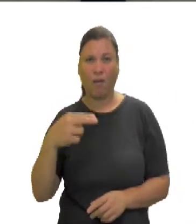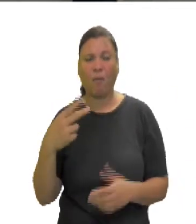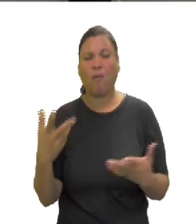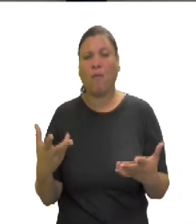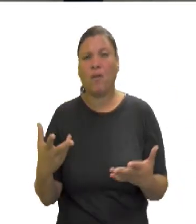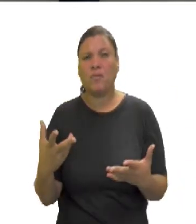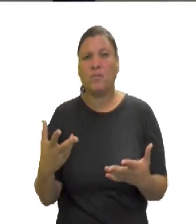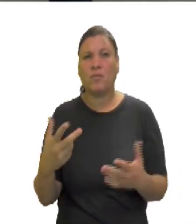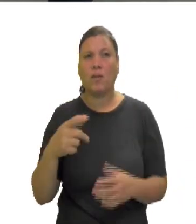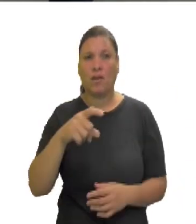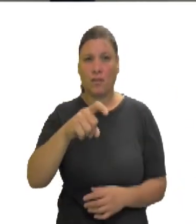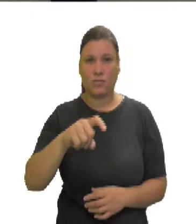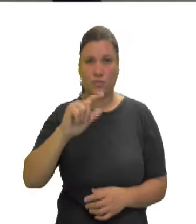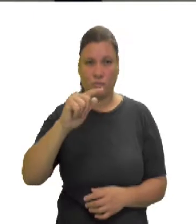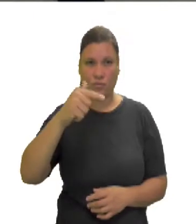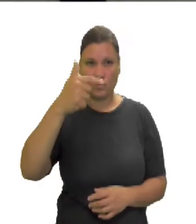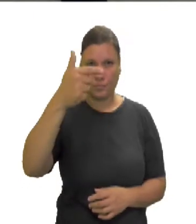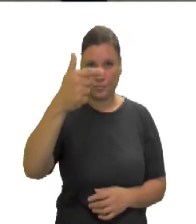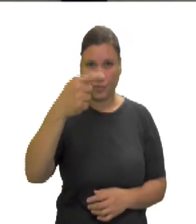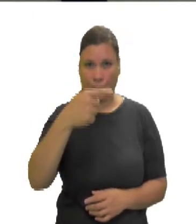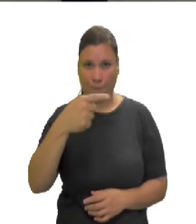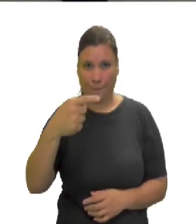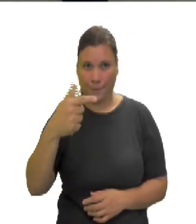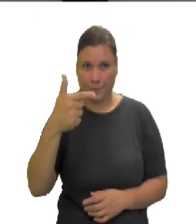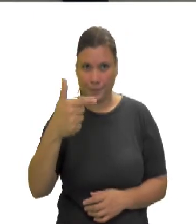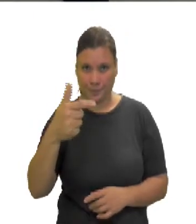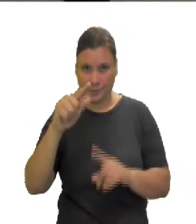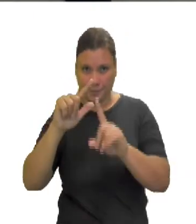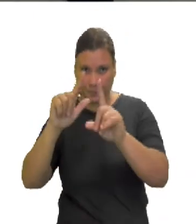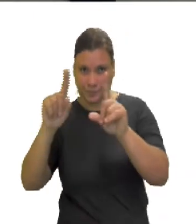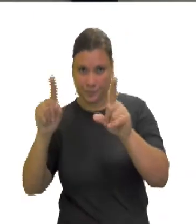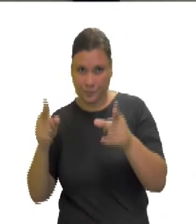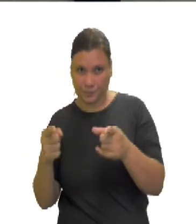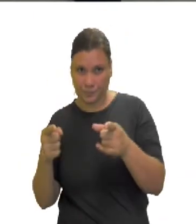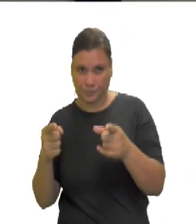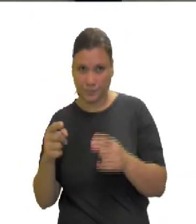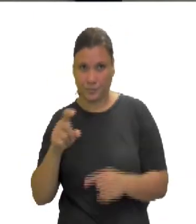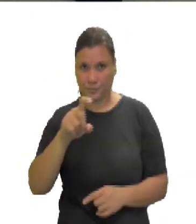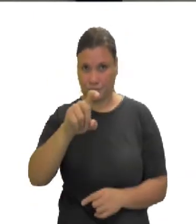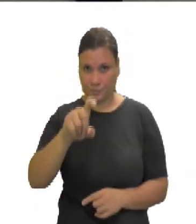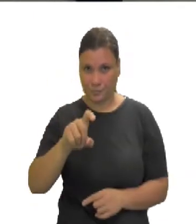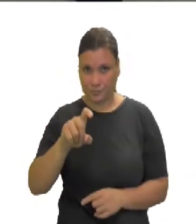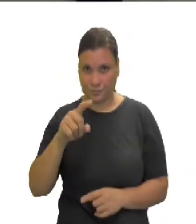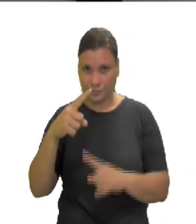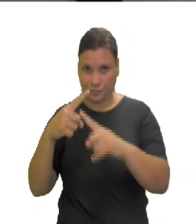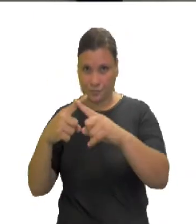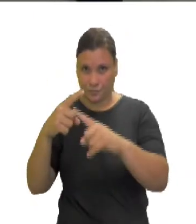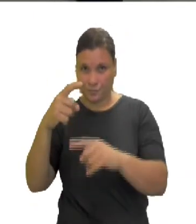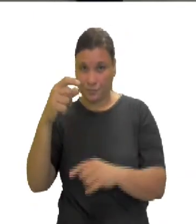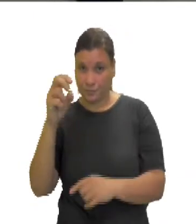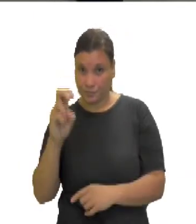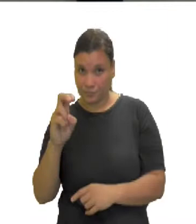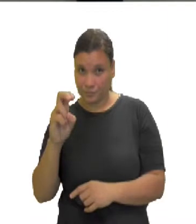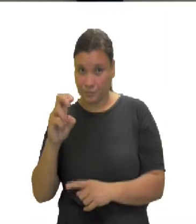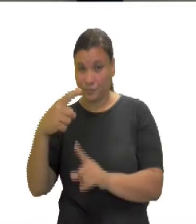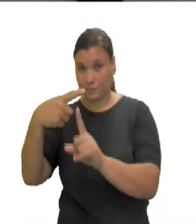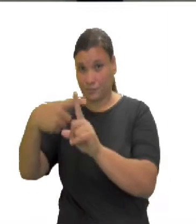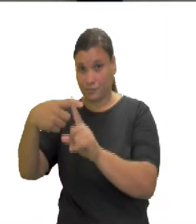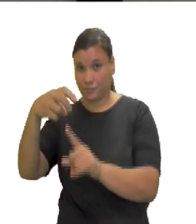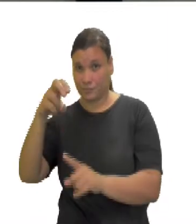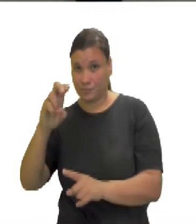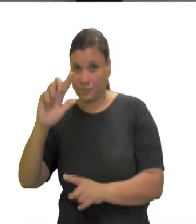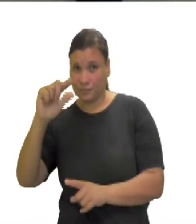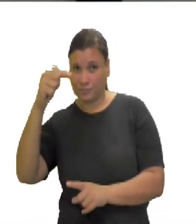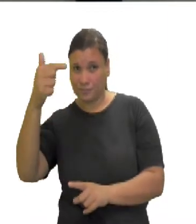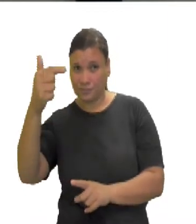termo. Então eu tenho X ao quadrado, X vezes 5, 5X,